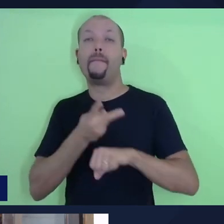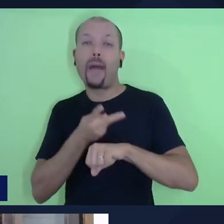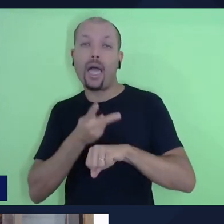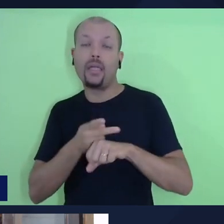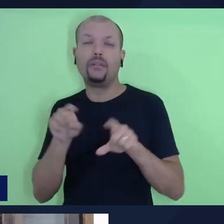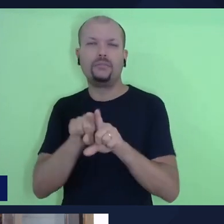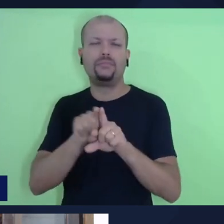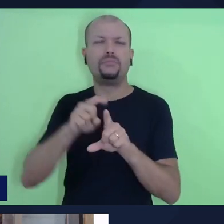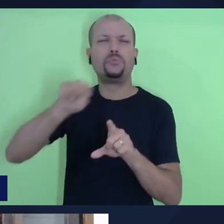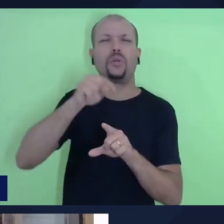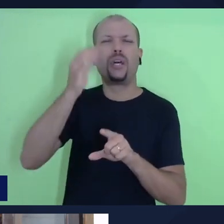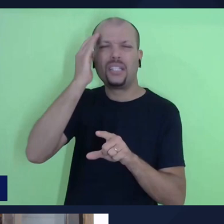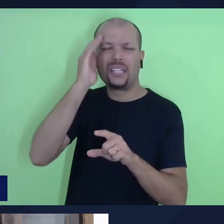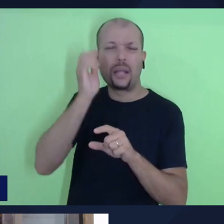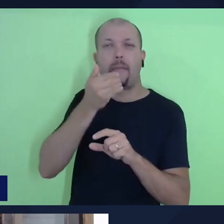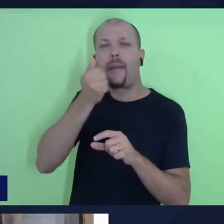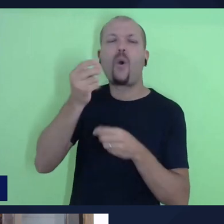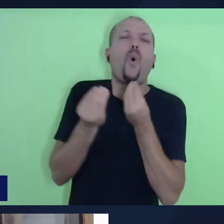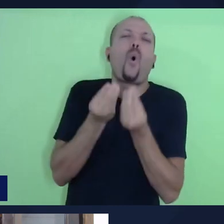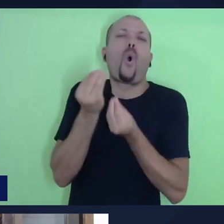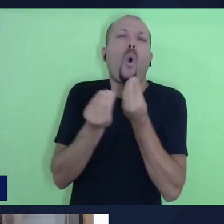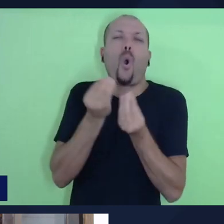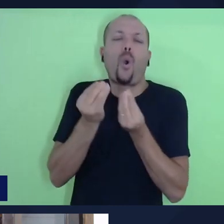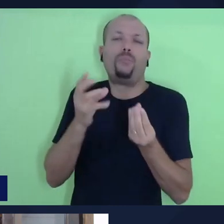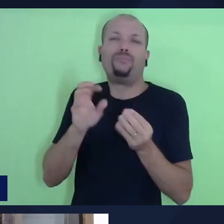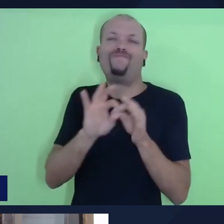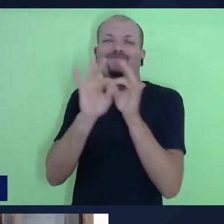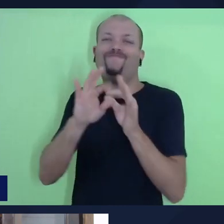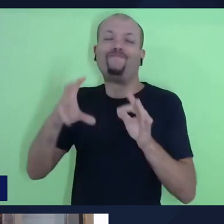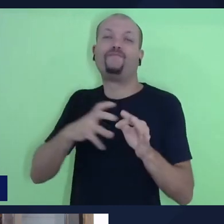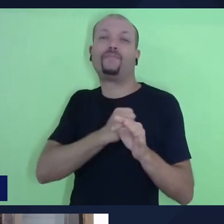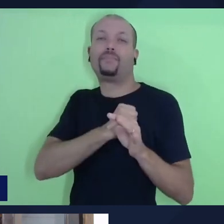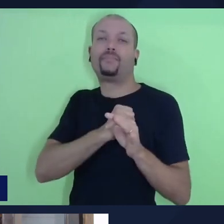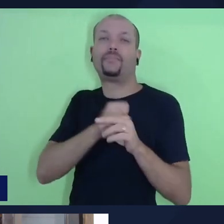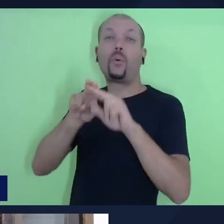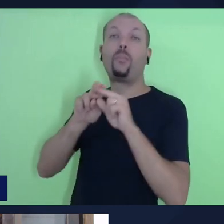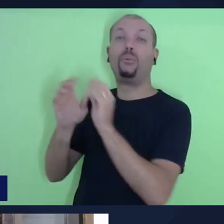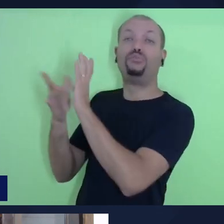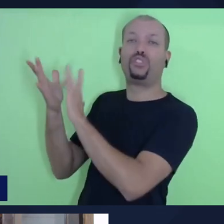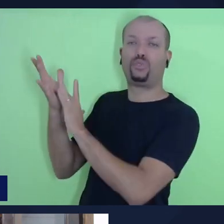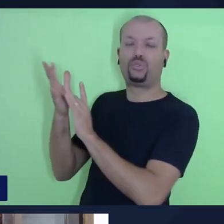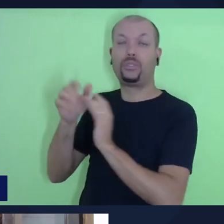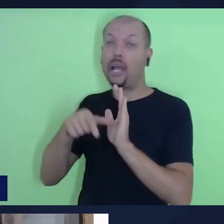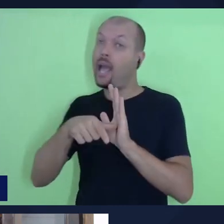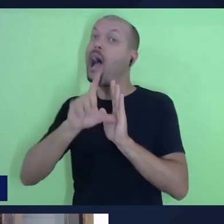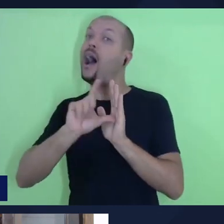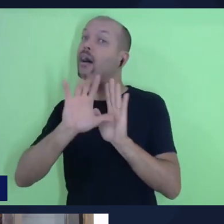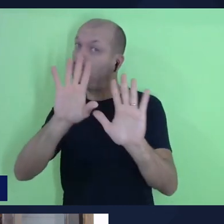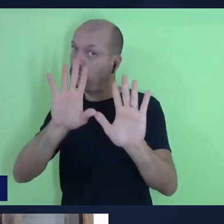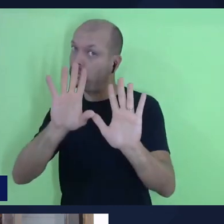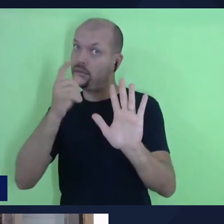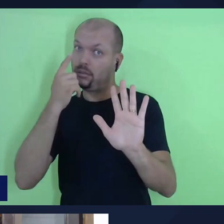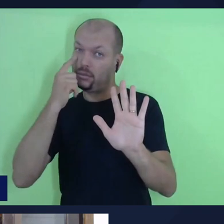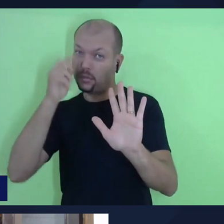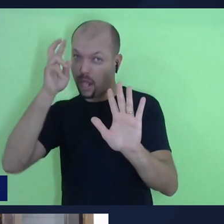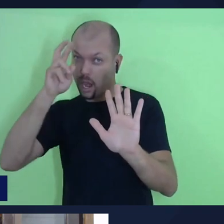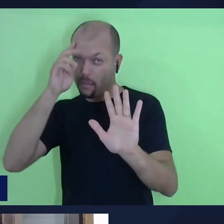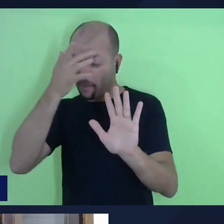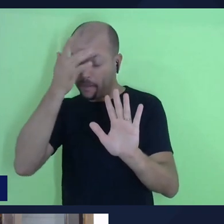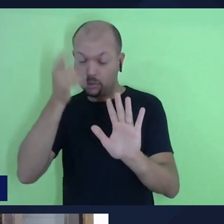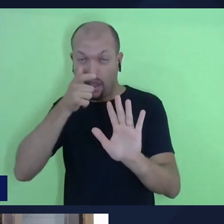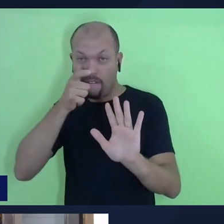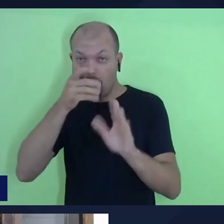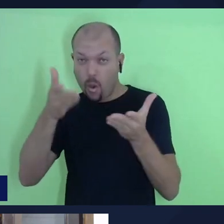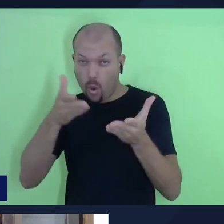entender melhor a aliança da salvação na pessoa de Cristo? E antes de você responder, eu lembro pra quem nos acompanha que não